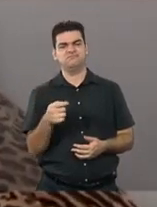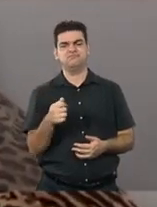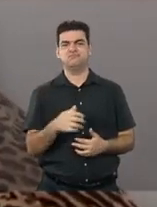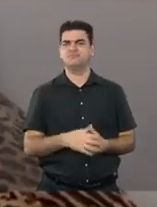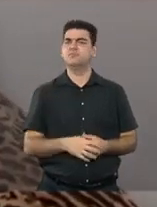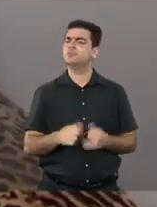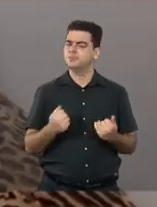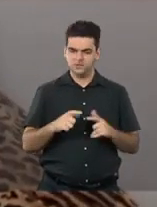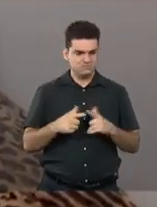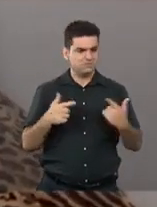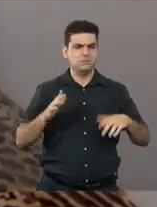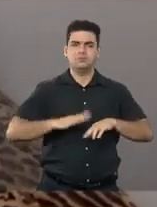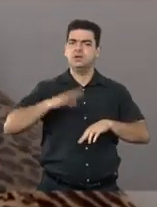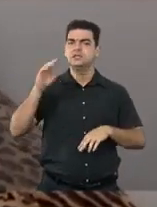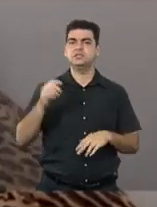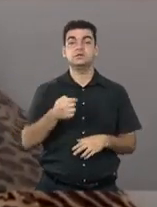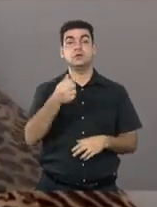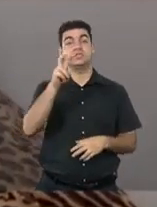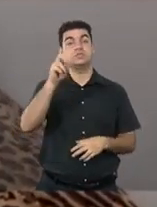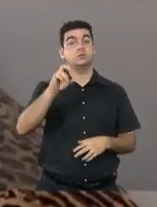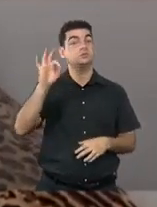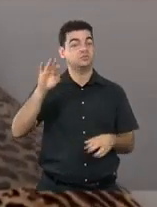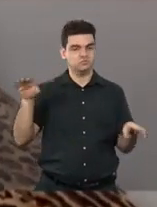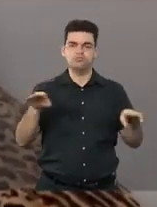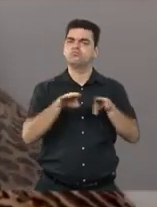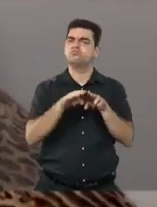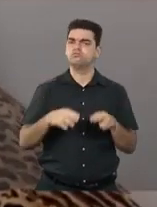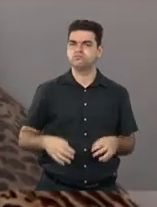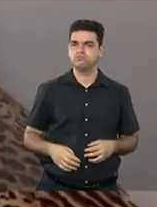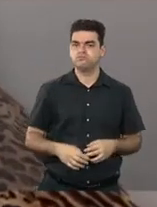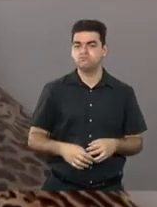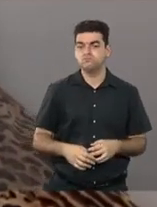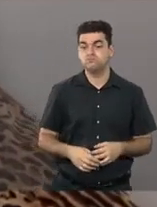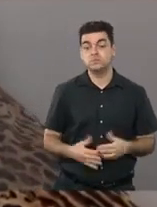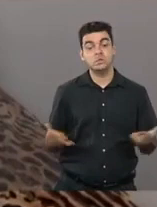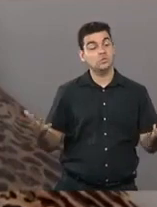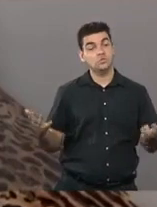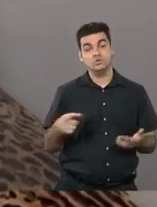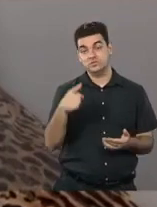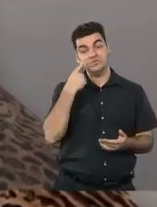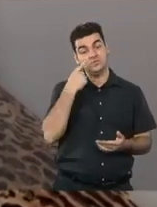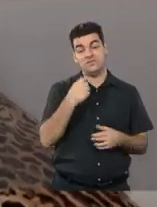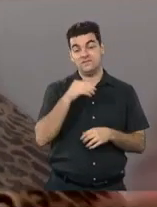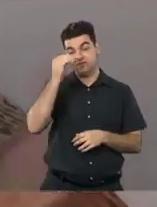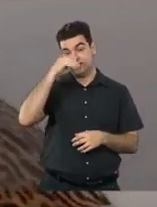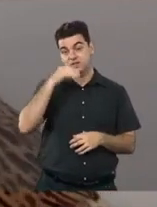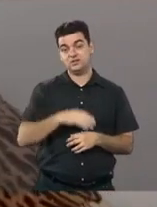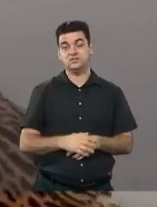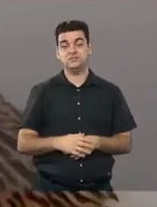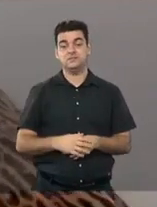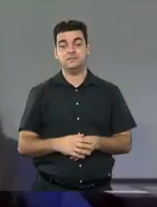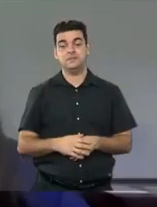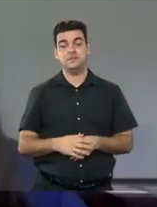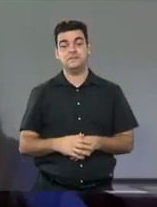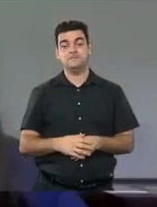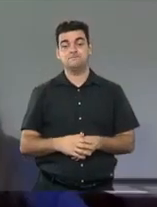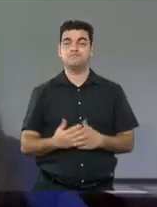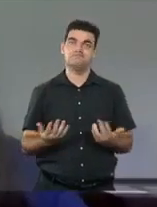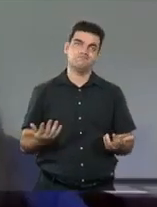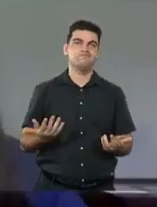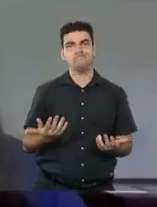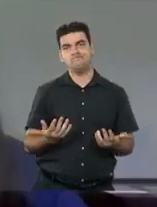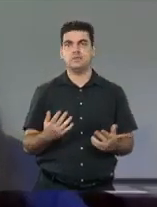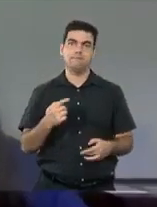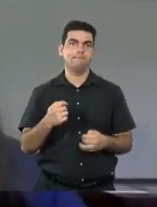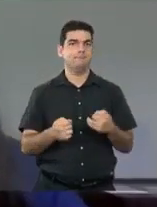tem que aumentar isso para 40, 50%, porque não deu, tá aí mostrado que não deu. Ah, mas tem mulher que tudo bem, mas